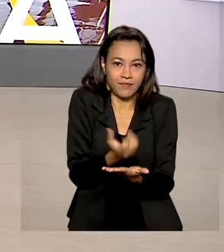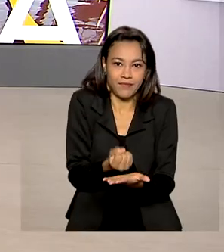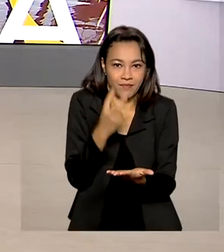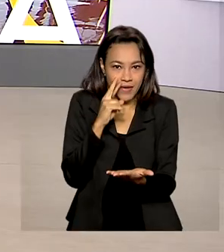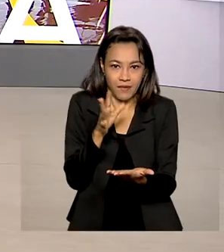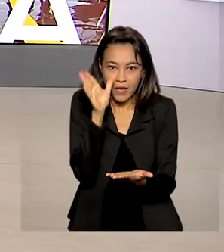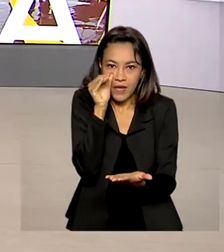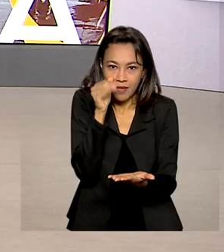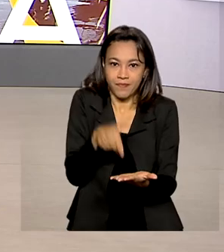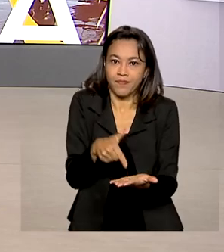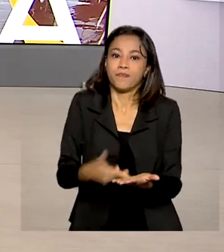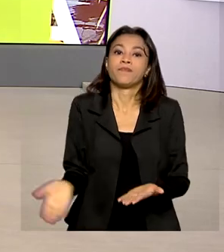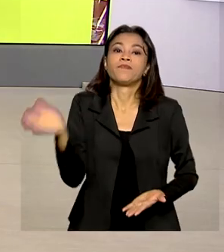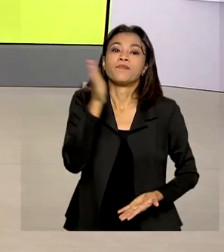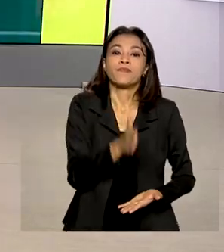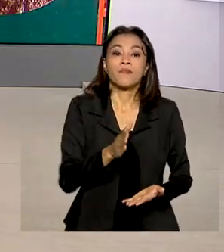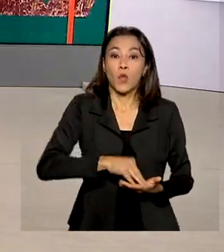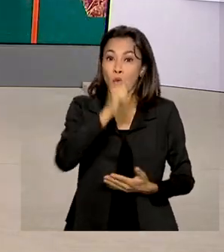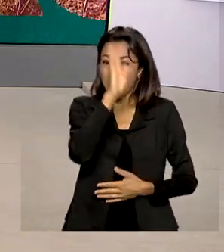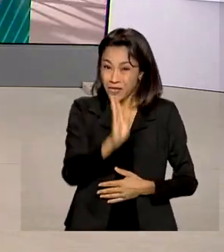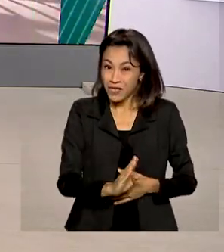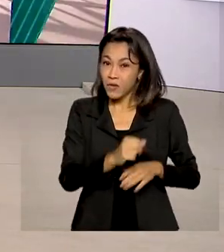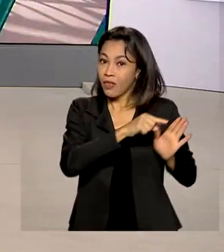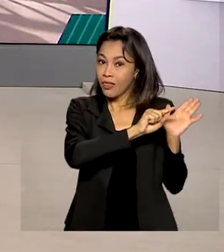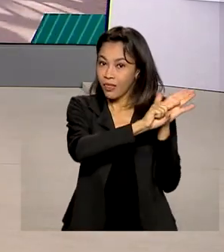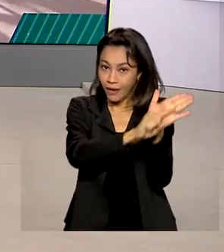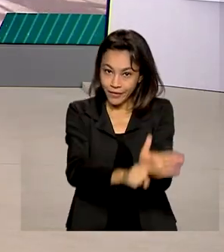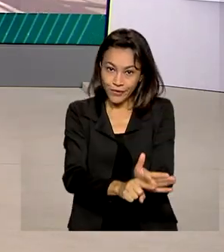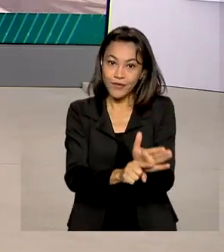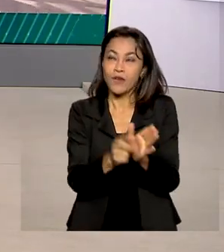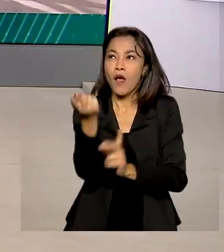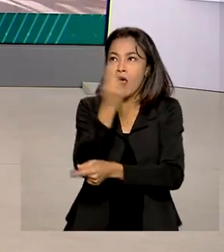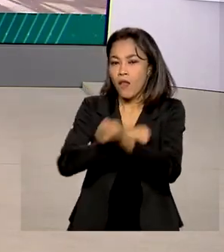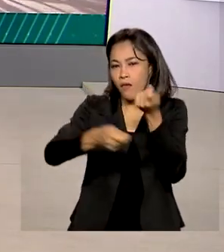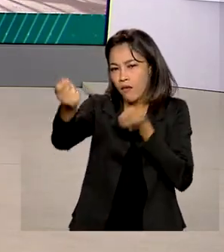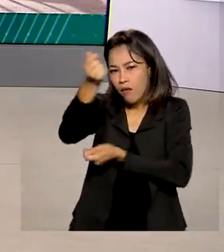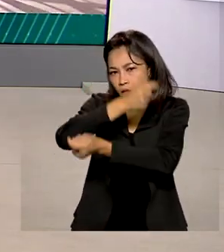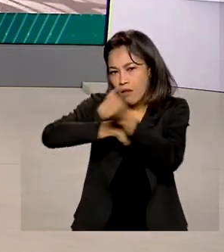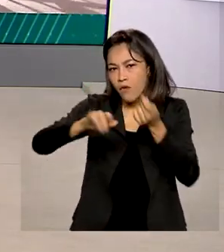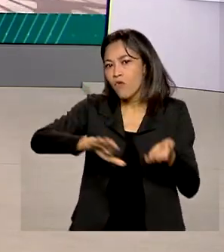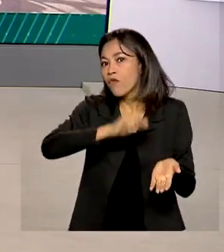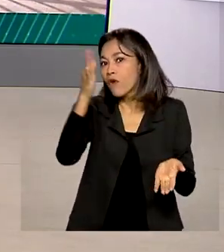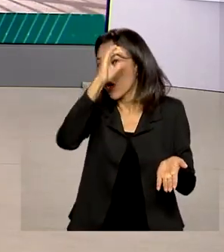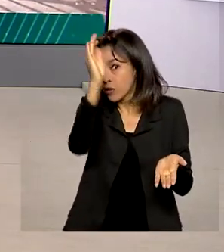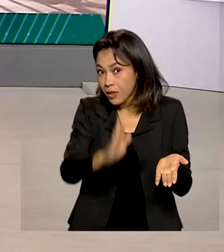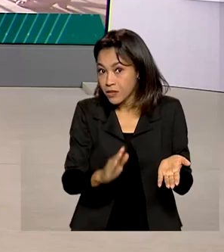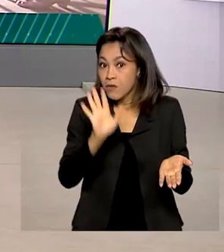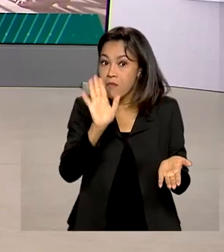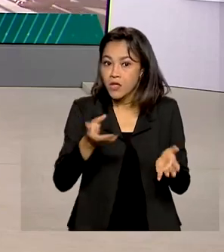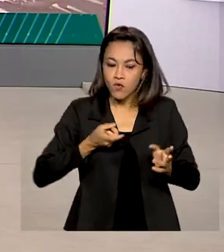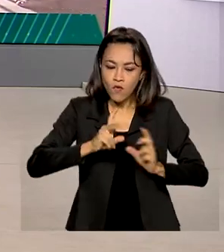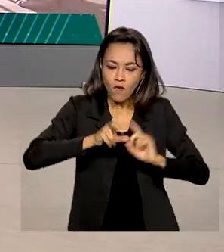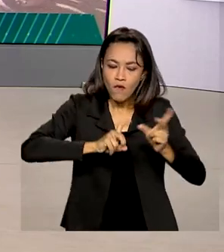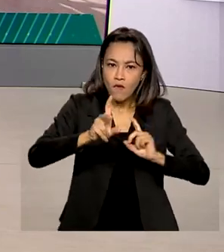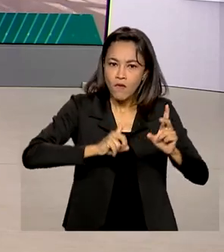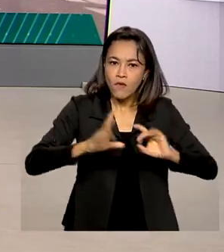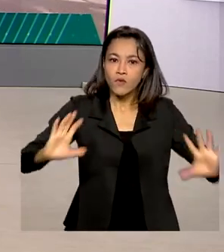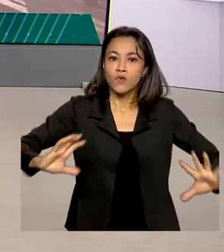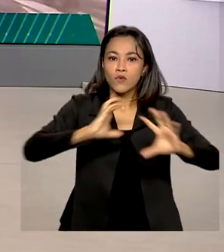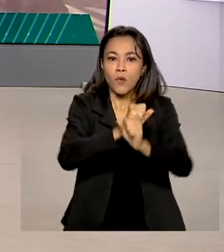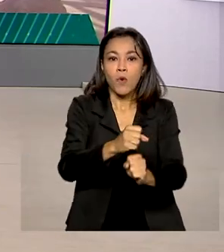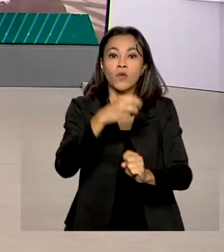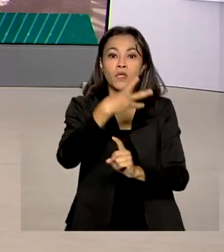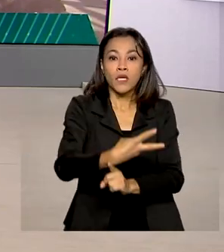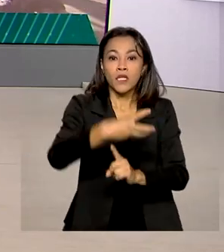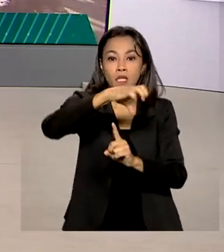O Brasil registrou saldo negativo nas trocas com o exterior no mês passado, mas a corrente de comércio somou R$